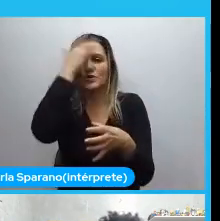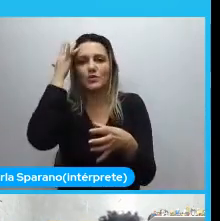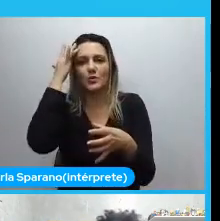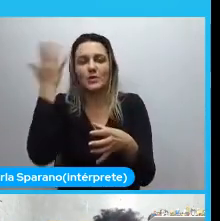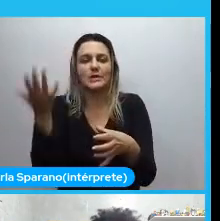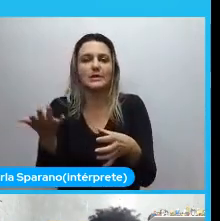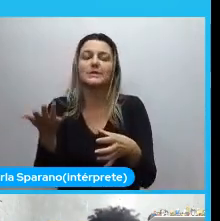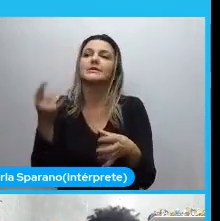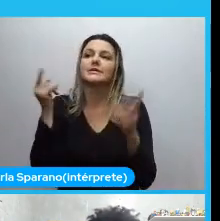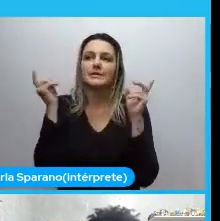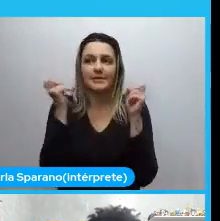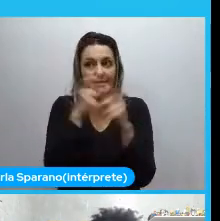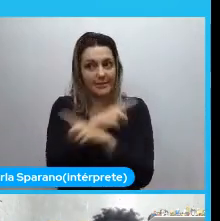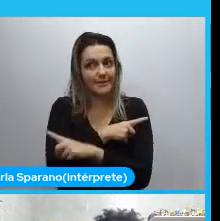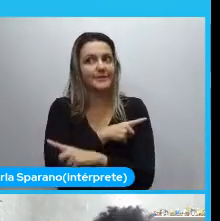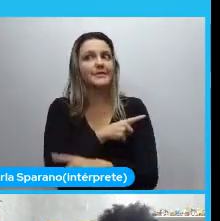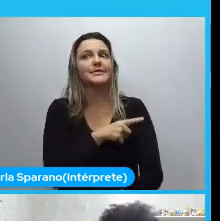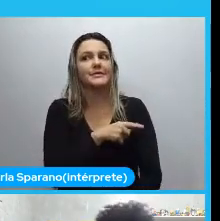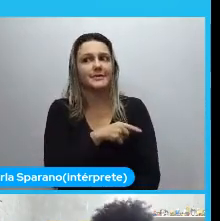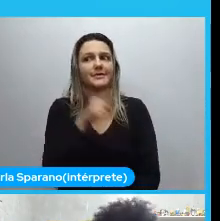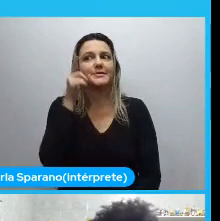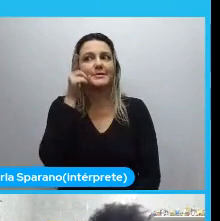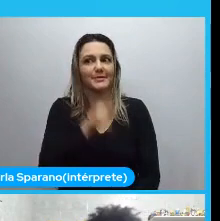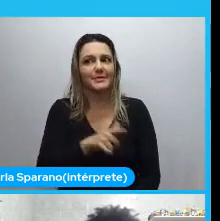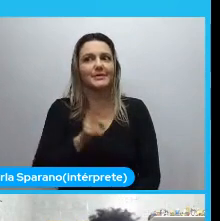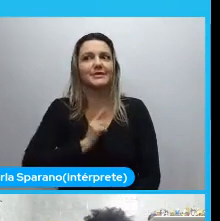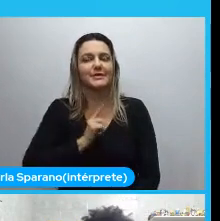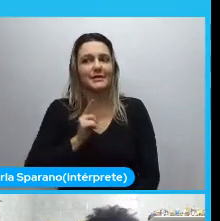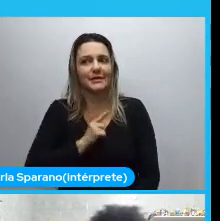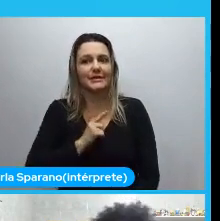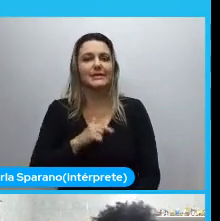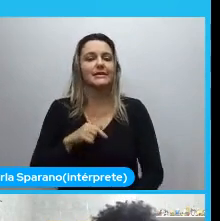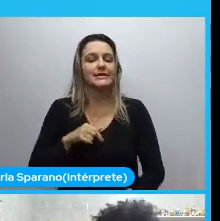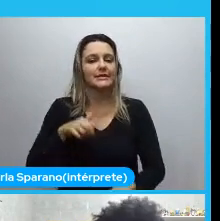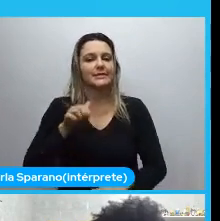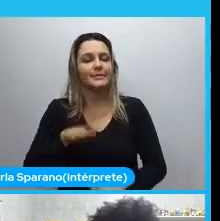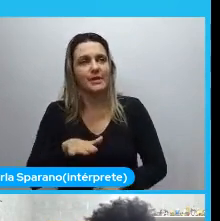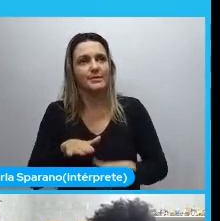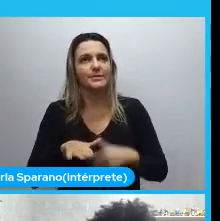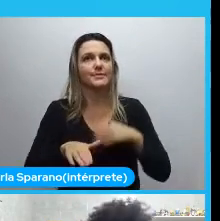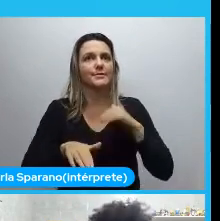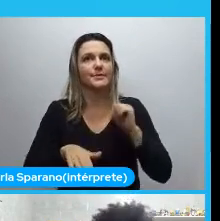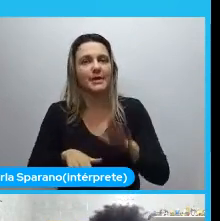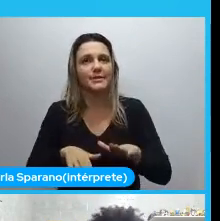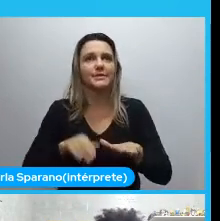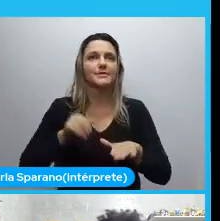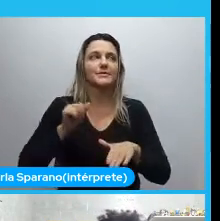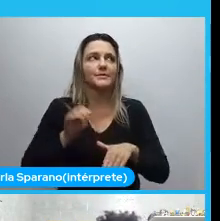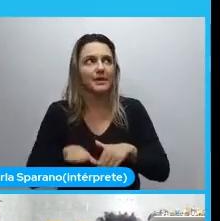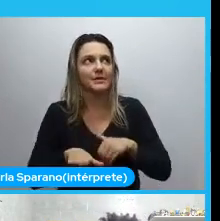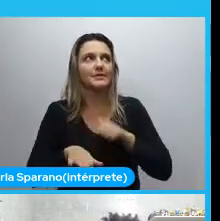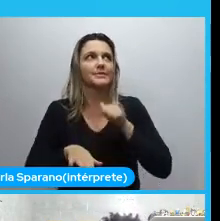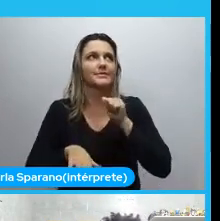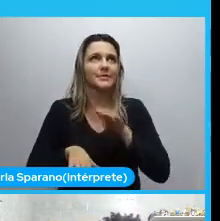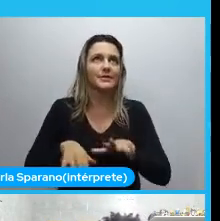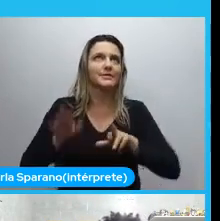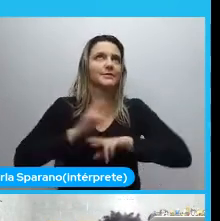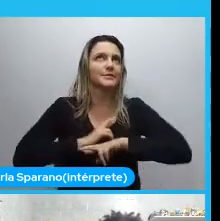quanto é difícil você conseguir dar um passo diferente. Daquele passo que você está sendo rotineiro no processo.